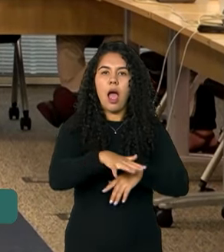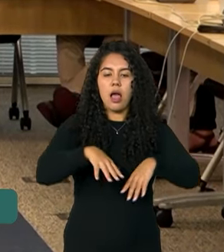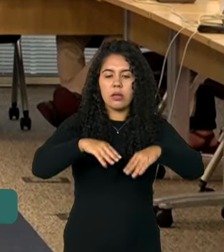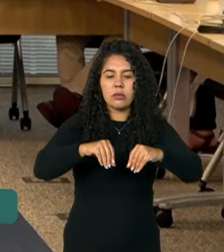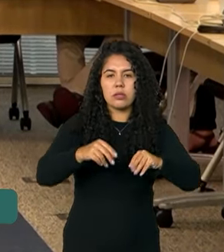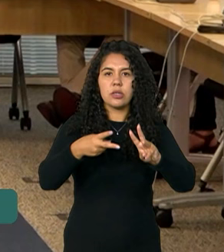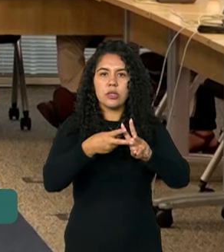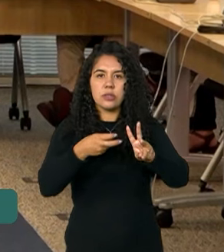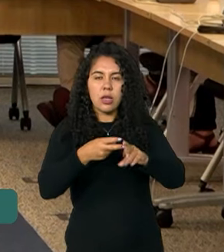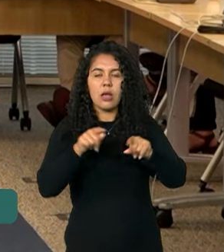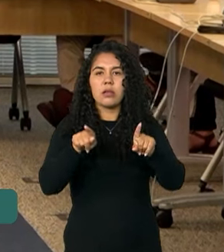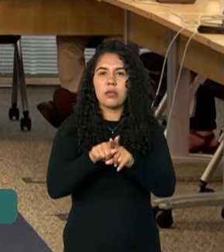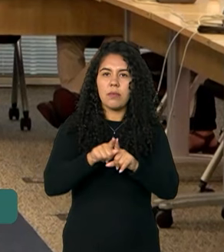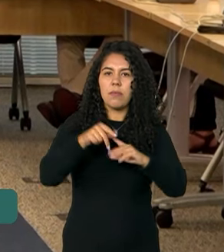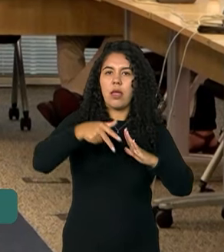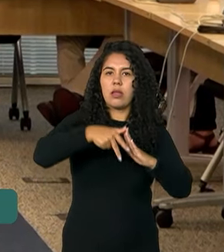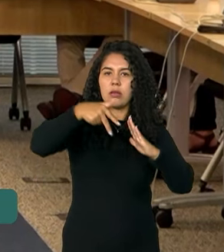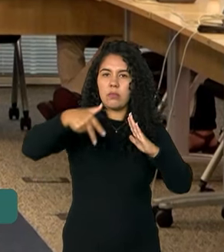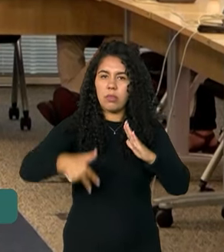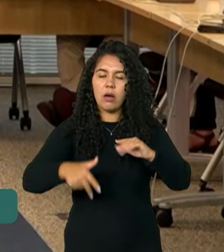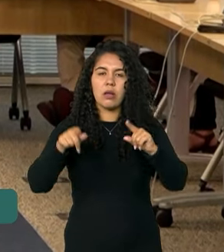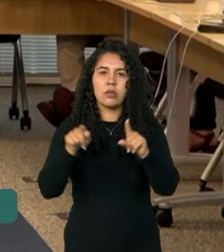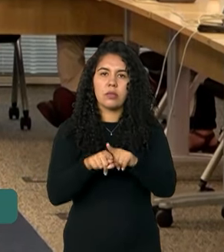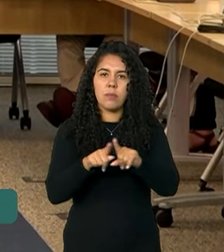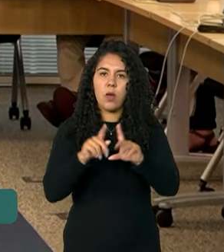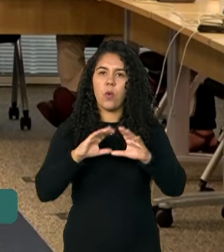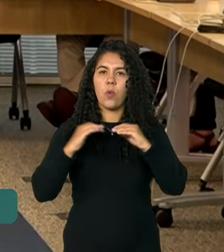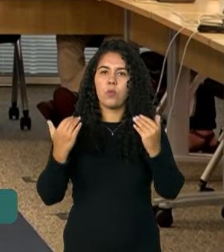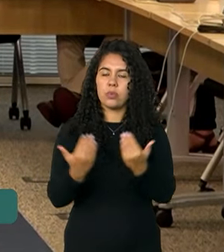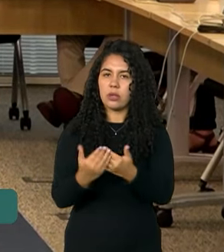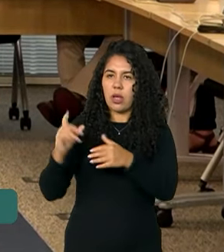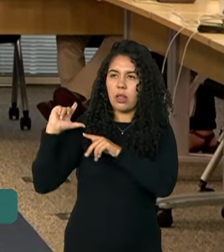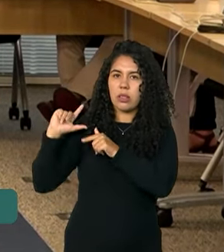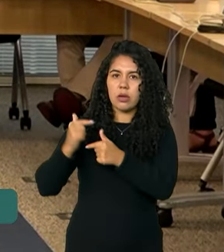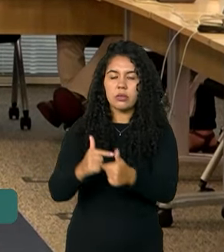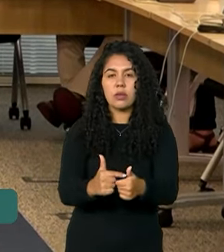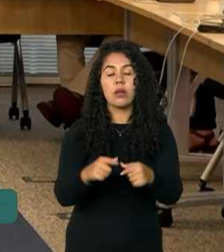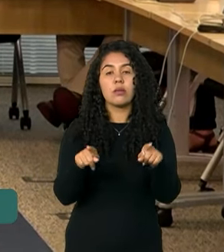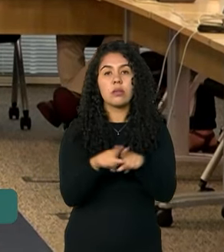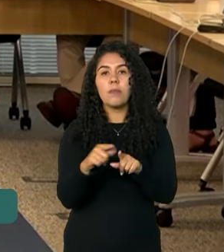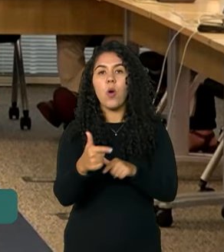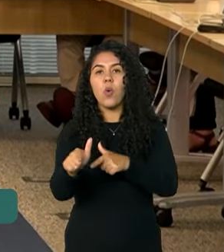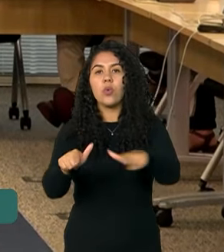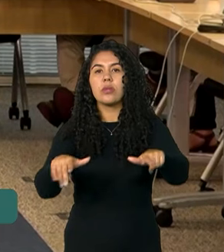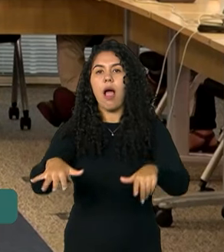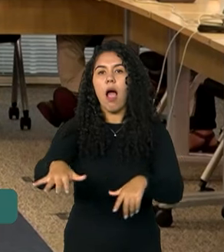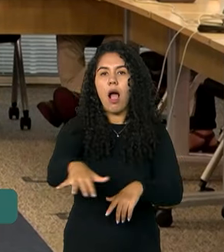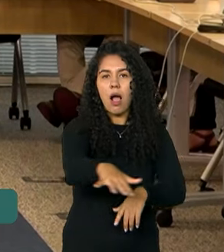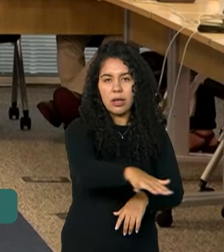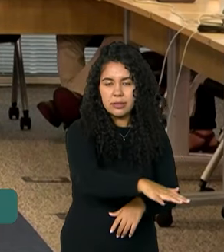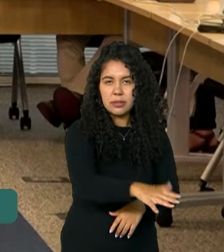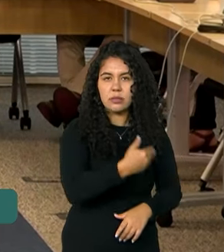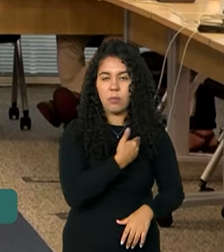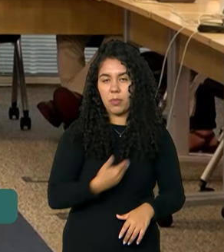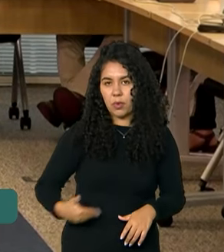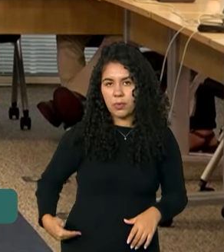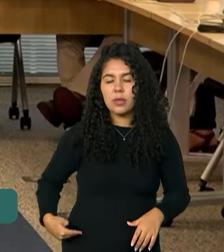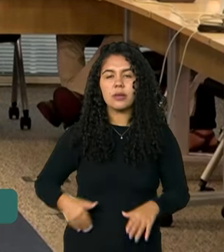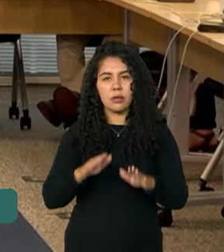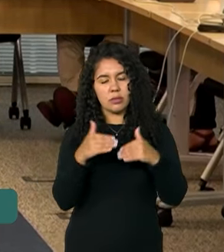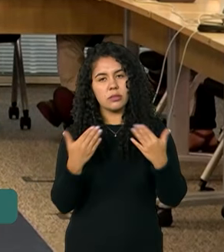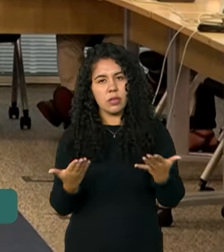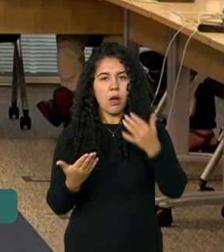e terras quilombolas de comunidades tradicionais e áreas públicas não destinadas. Então, esse é o...